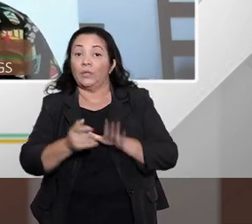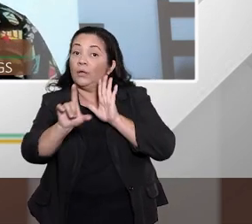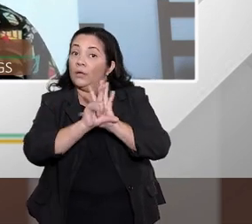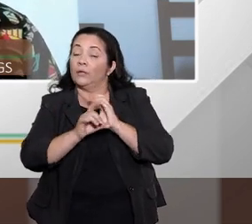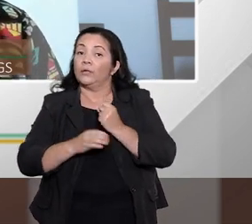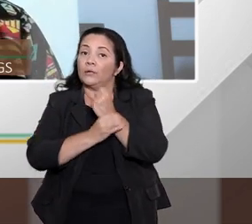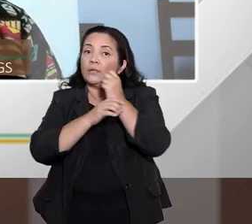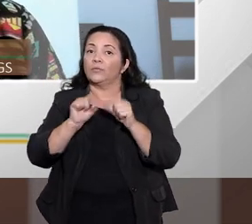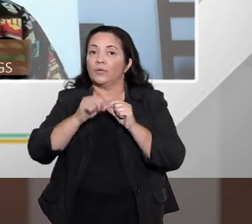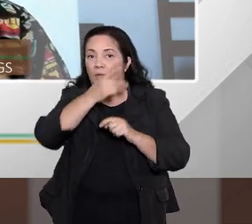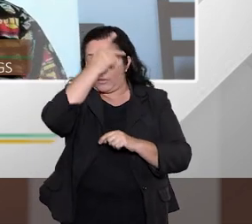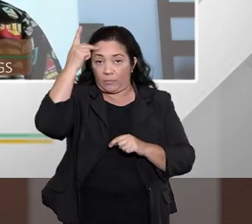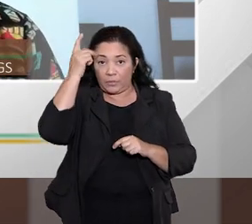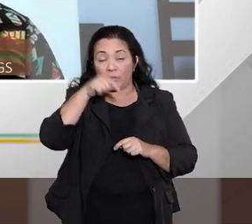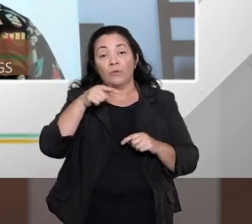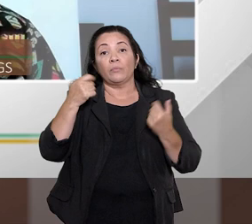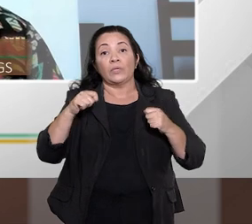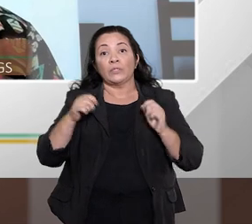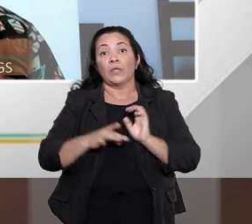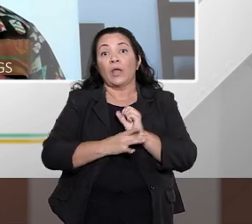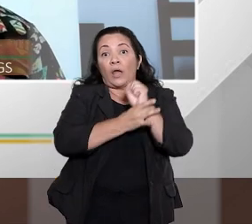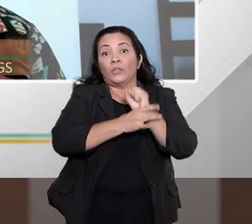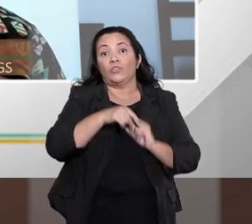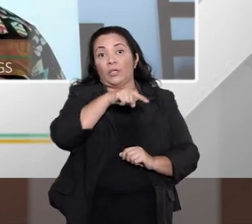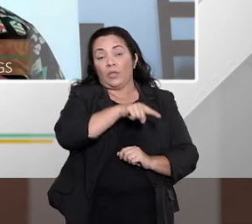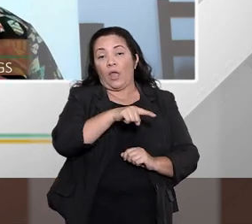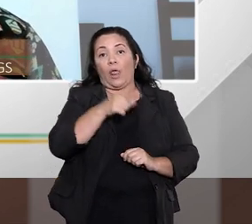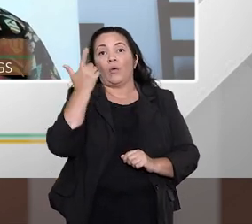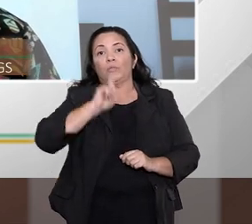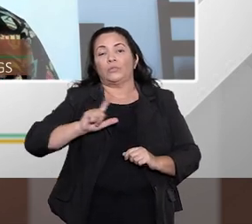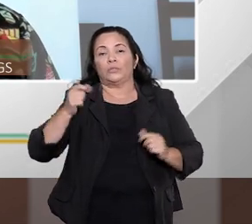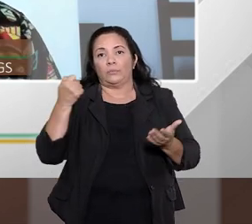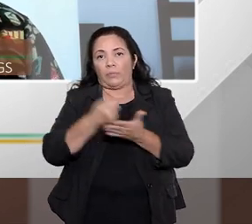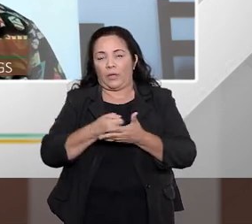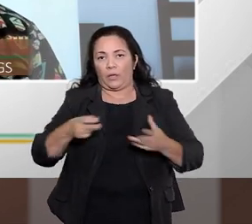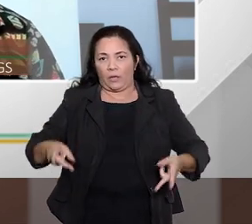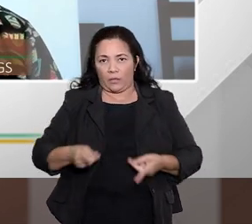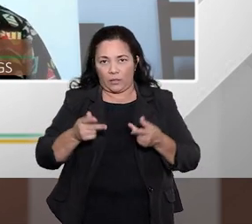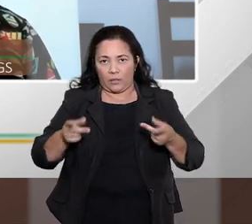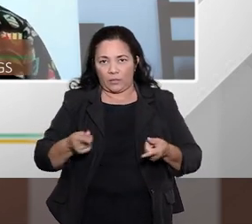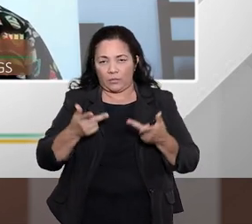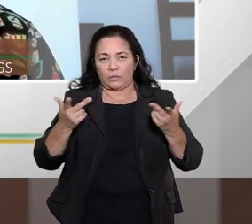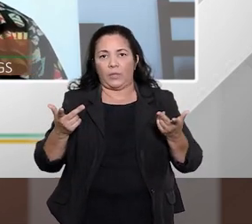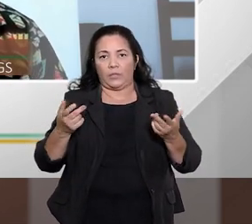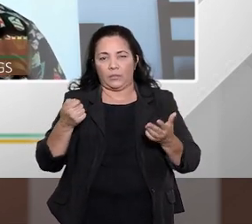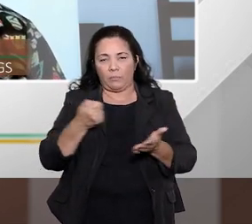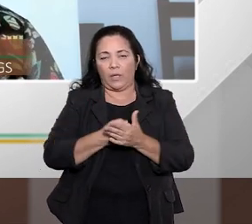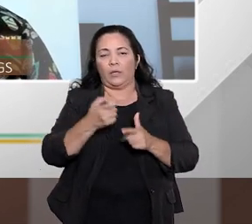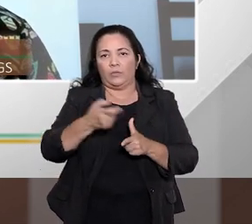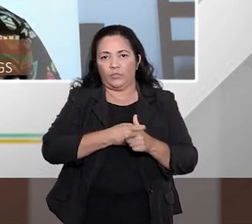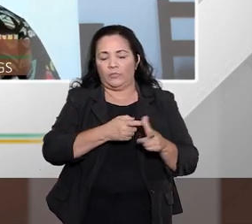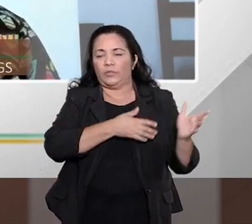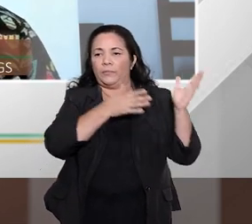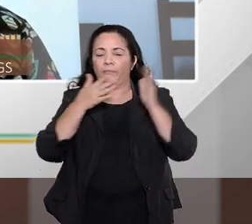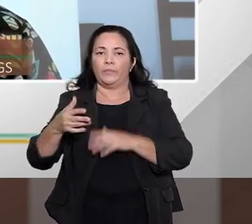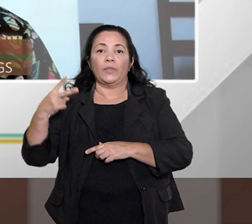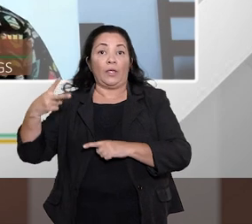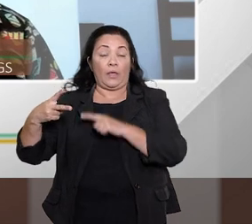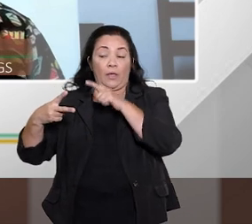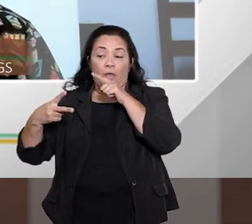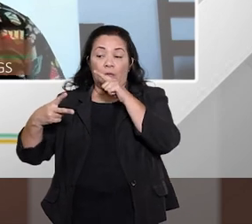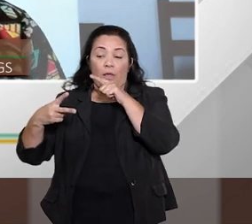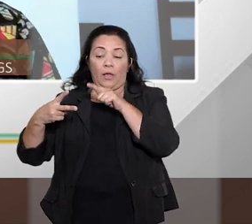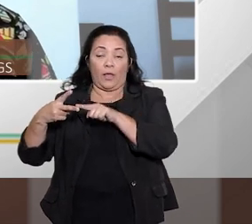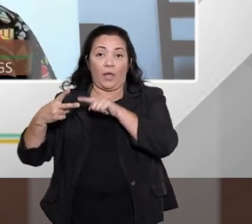e o segundo ponto importante das decisões que estão mantendo as decisões dos juízes